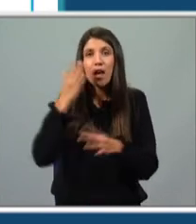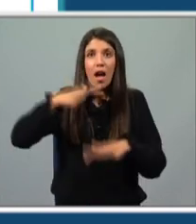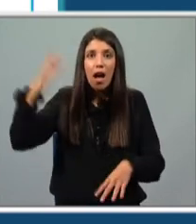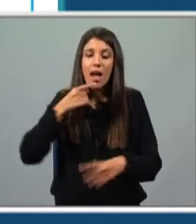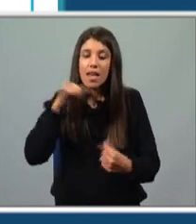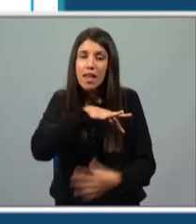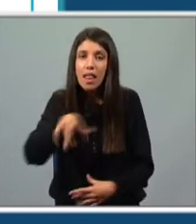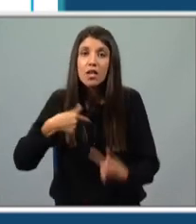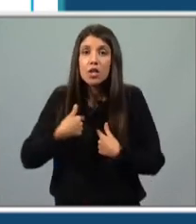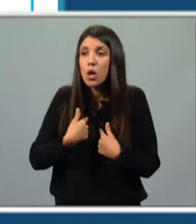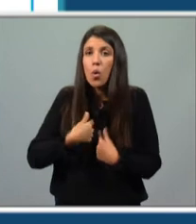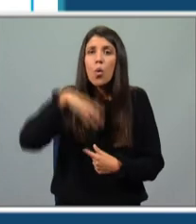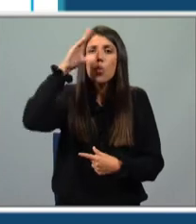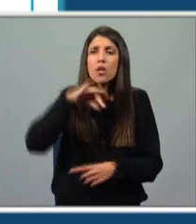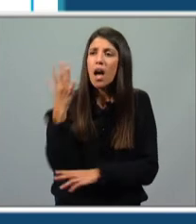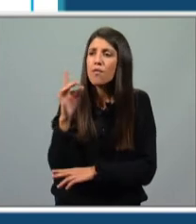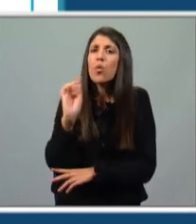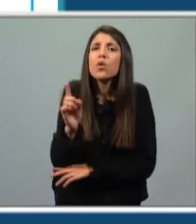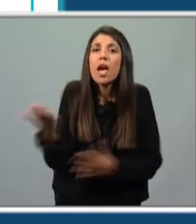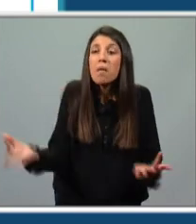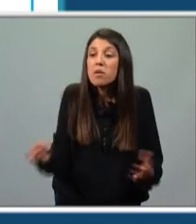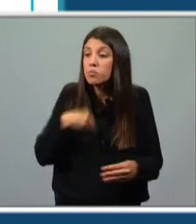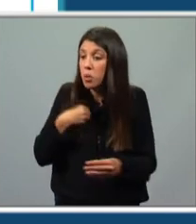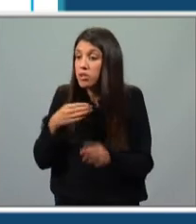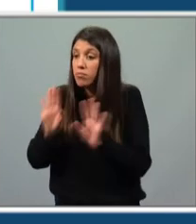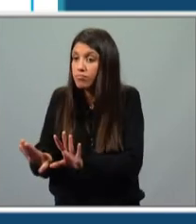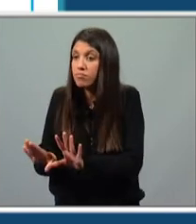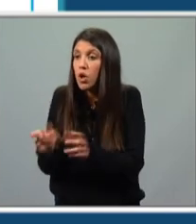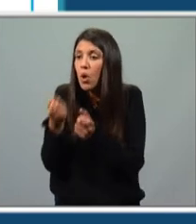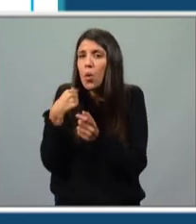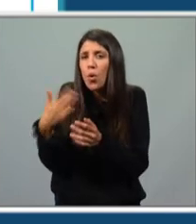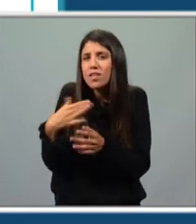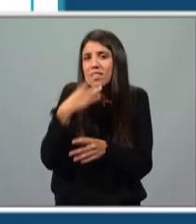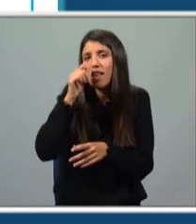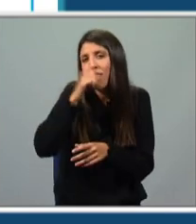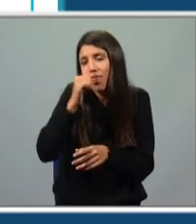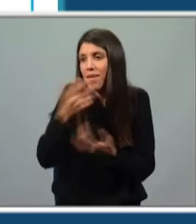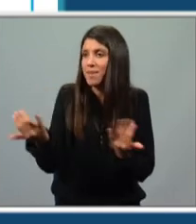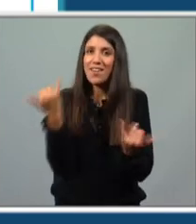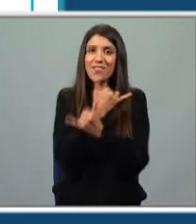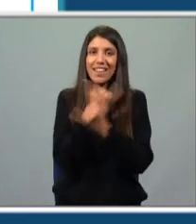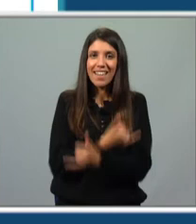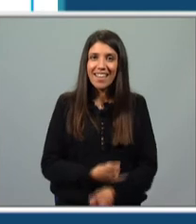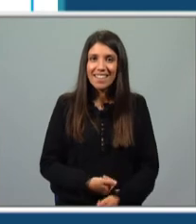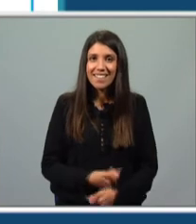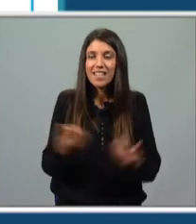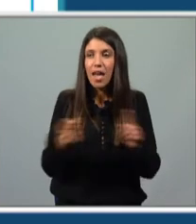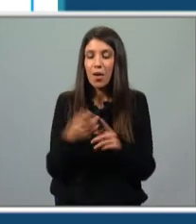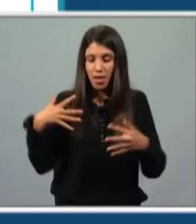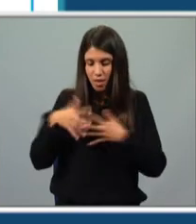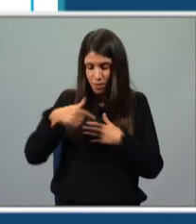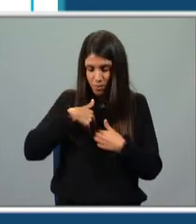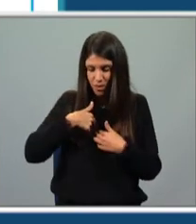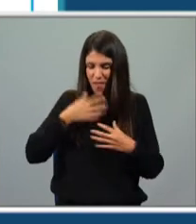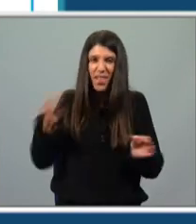a querer perceber o que é uma árvore. Mas tirando estas pequenas preocupações, estas pequeninas manias, somos muito felizes, não achas? Esta nossa transparência por dentro